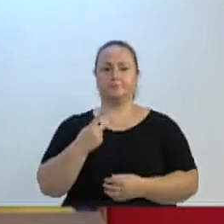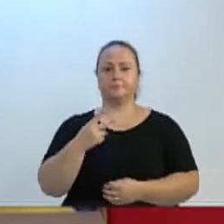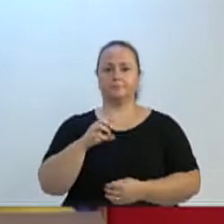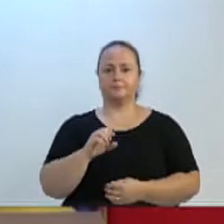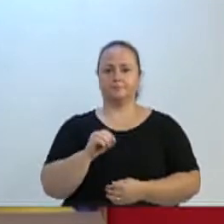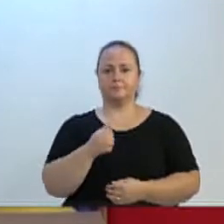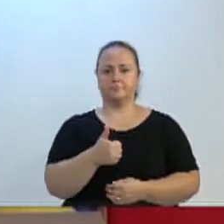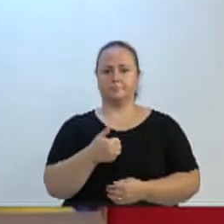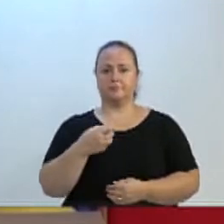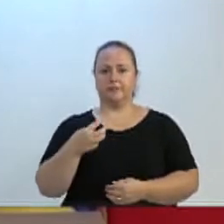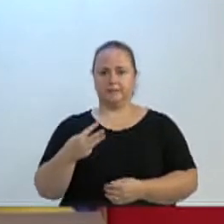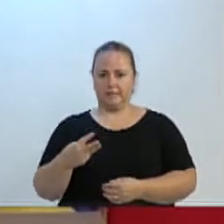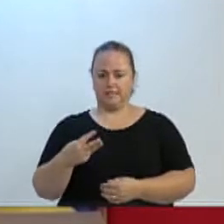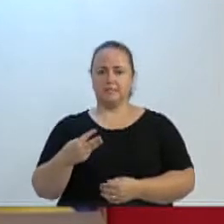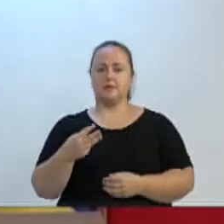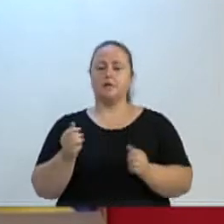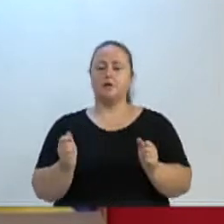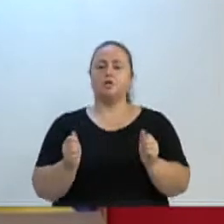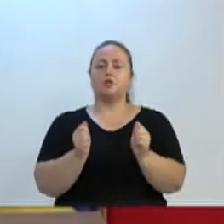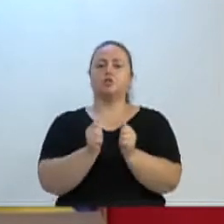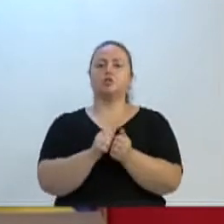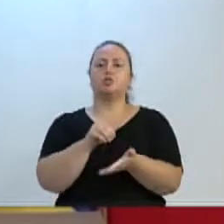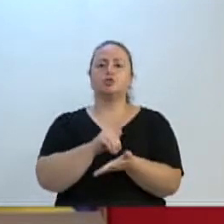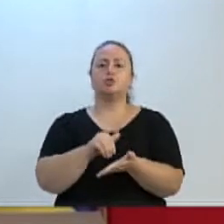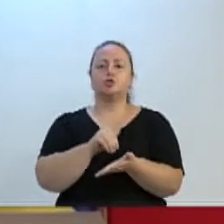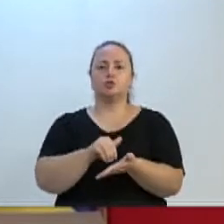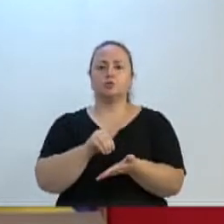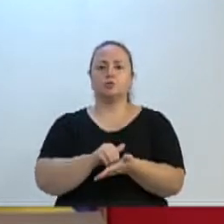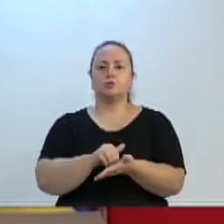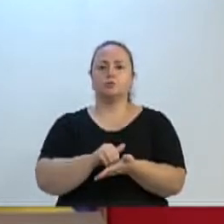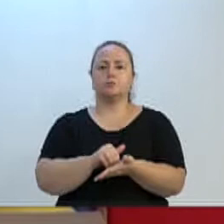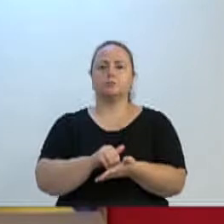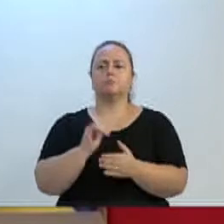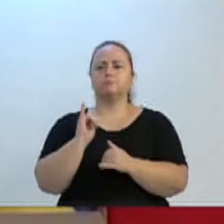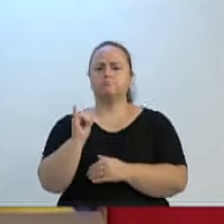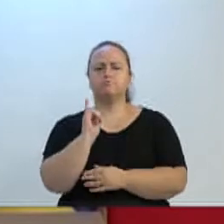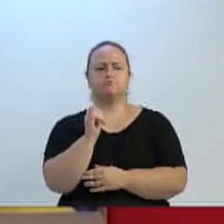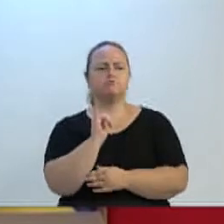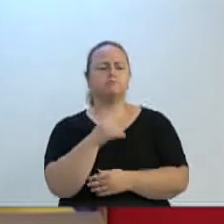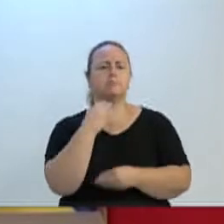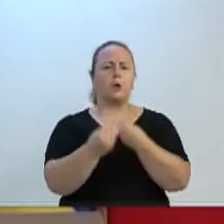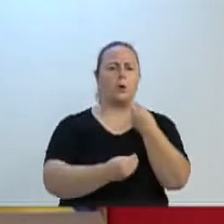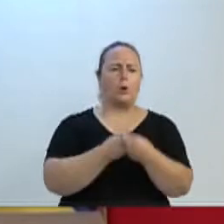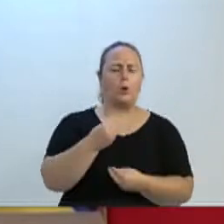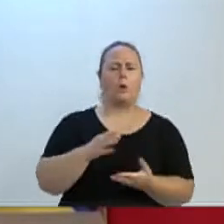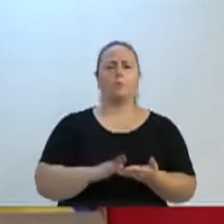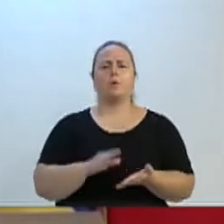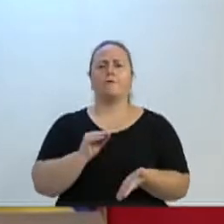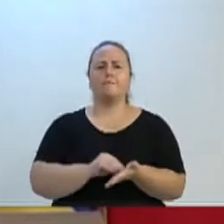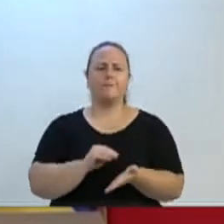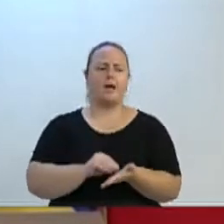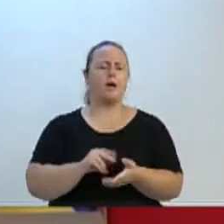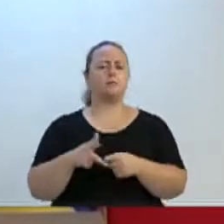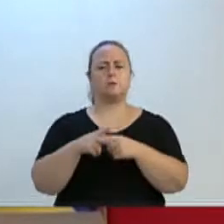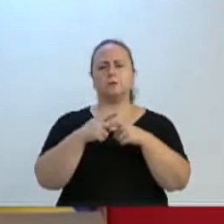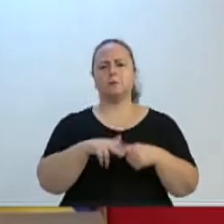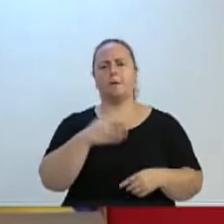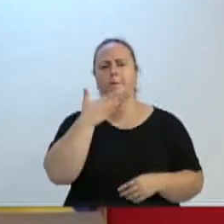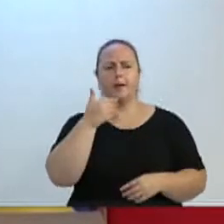de estar junto com as secretarias e levar as demandas do nosso bairro às faltas de melhorias que precisava.